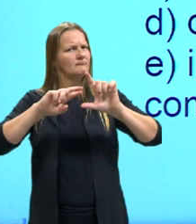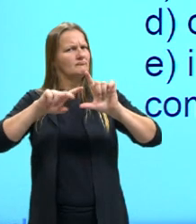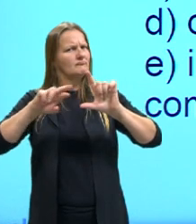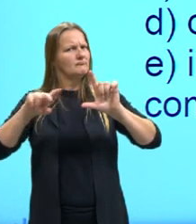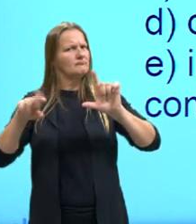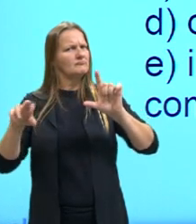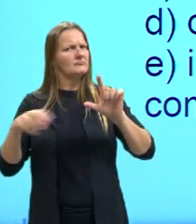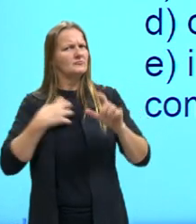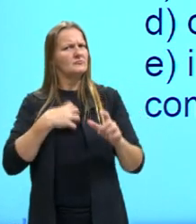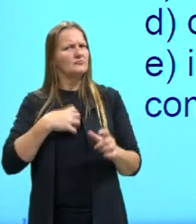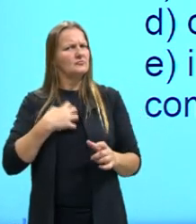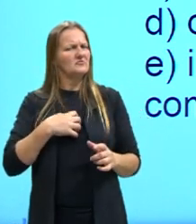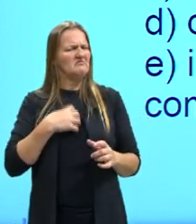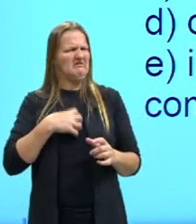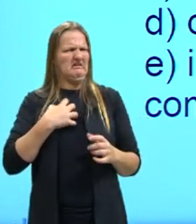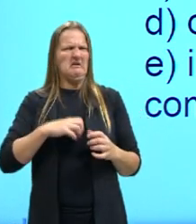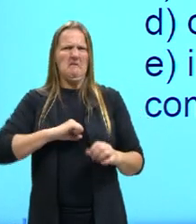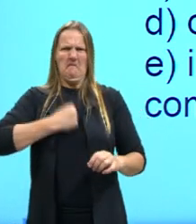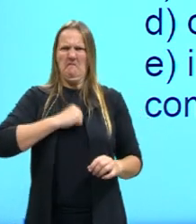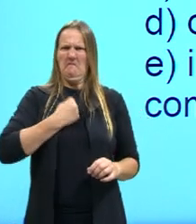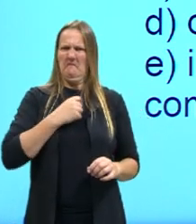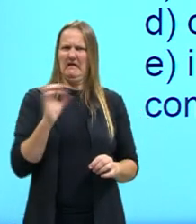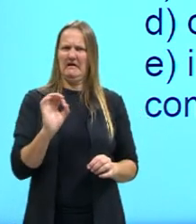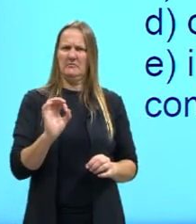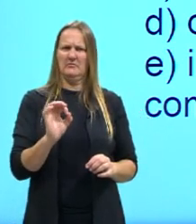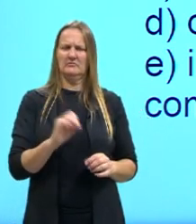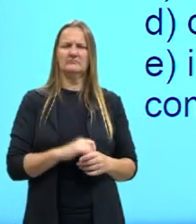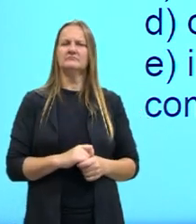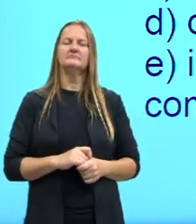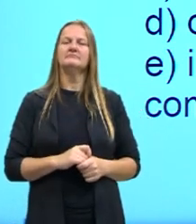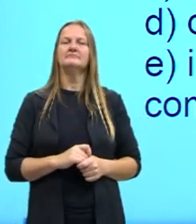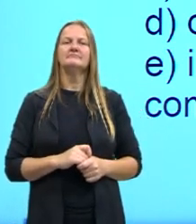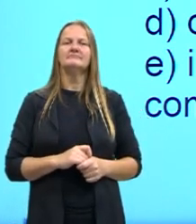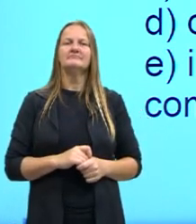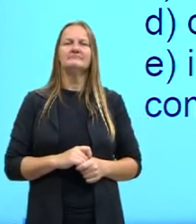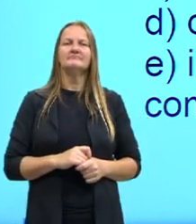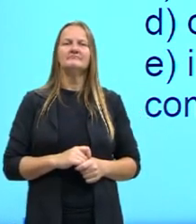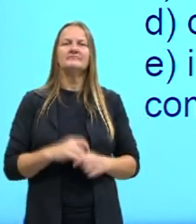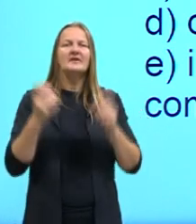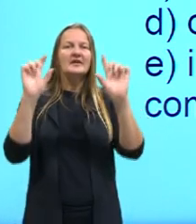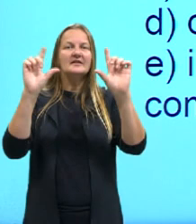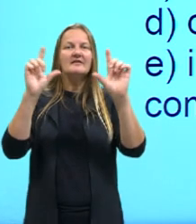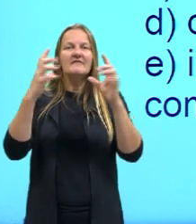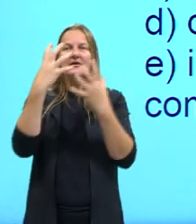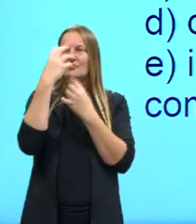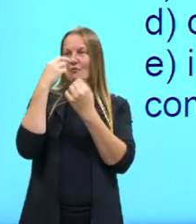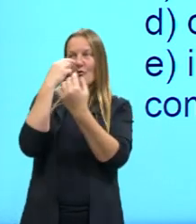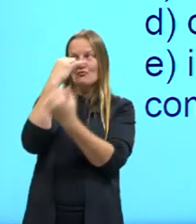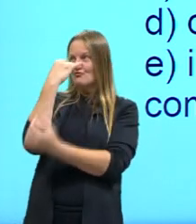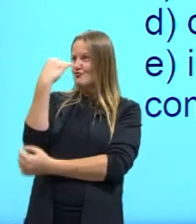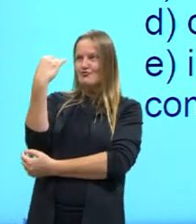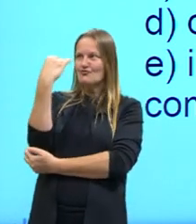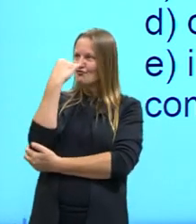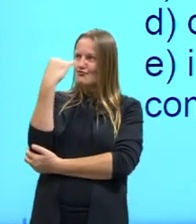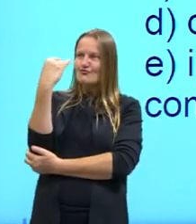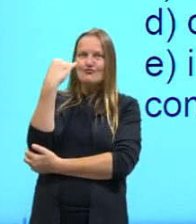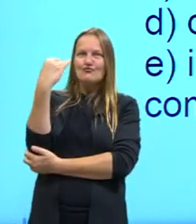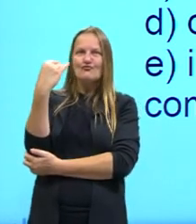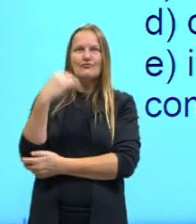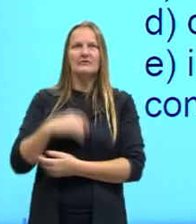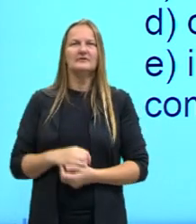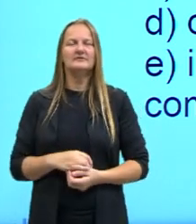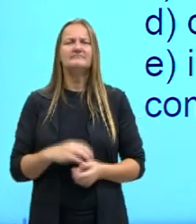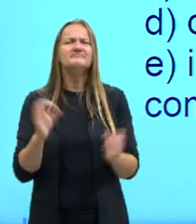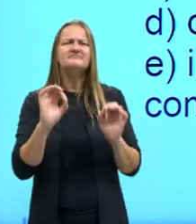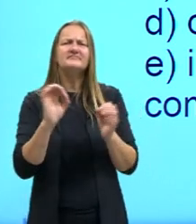indignação a gente já viu que não é porque ele está falando exatamente dessa questão da televisão prender as pessoas ele não está